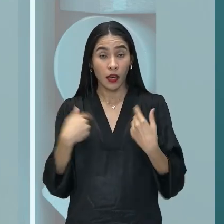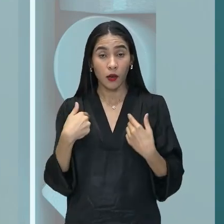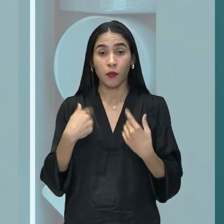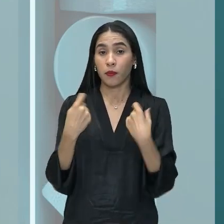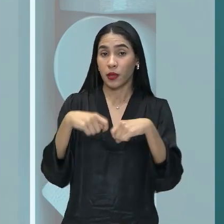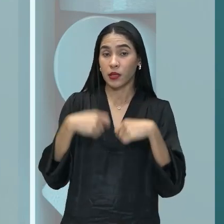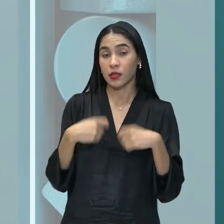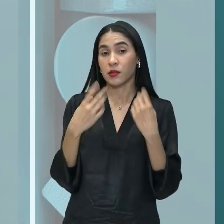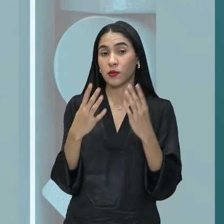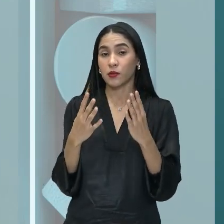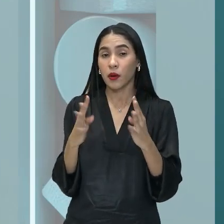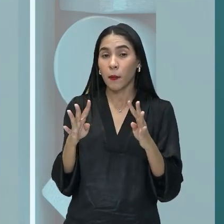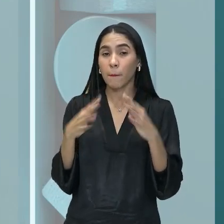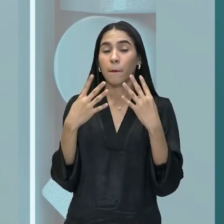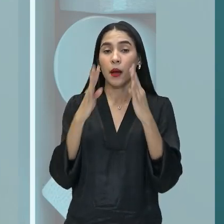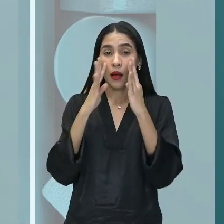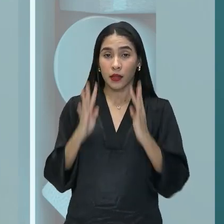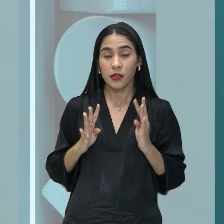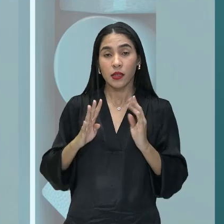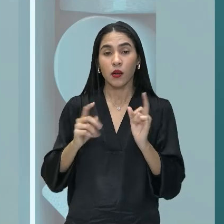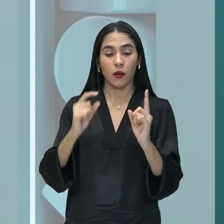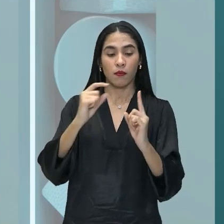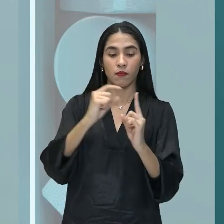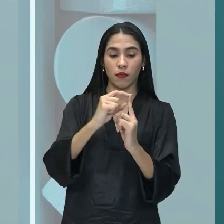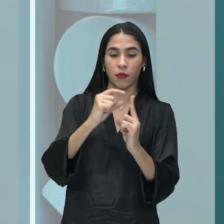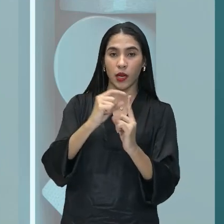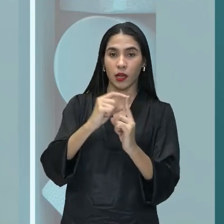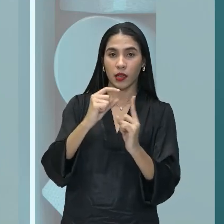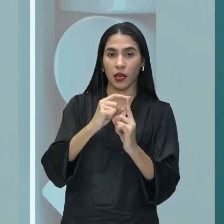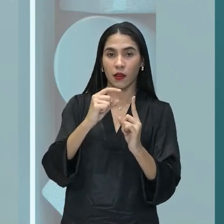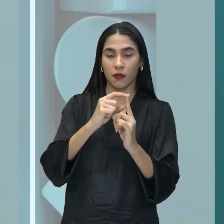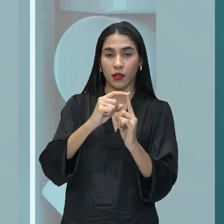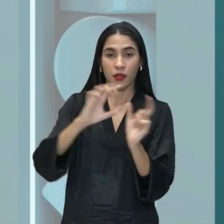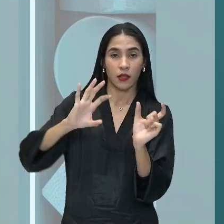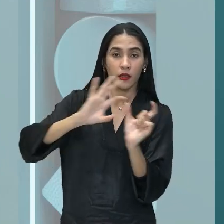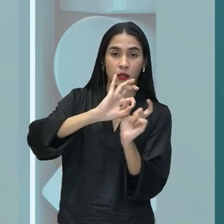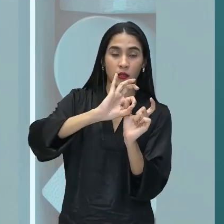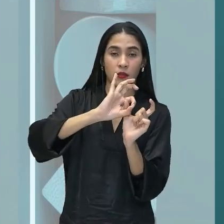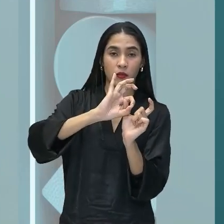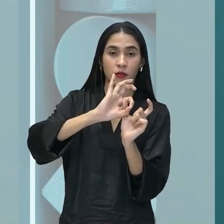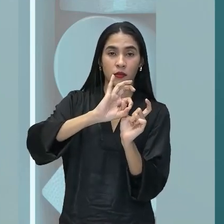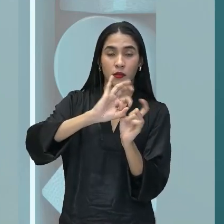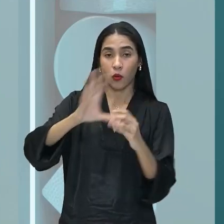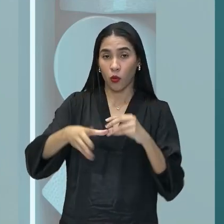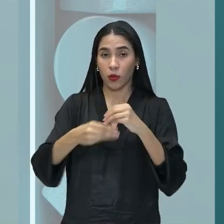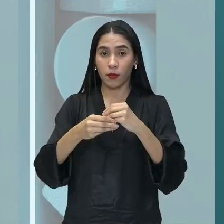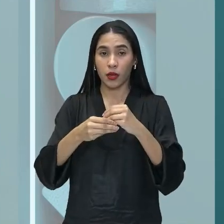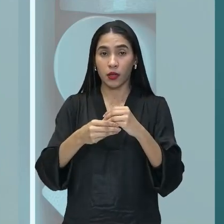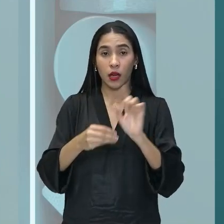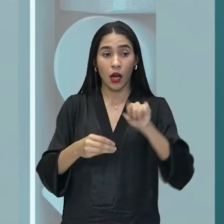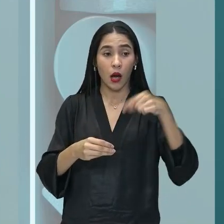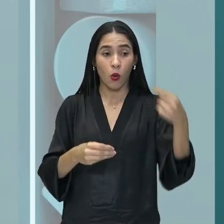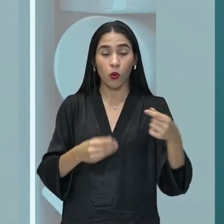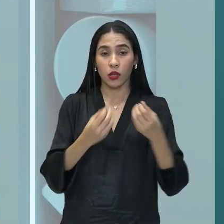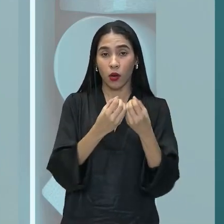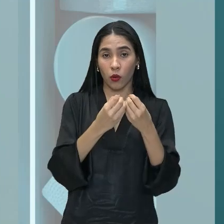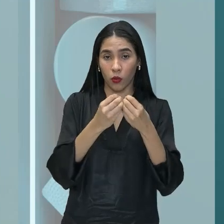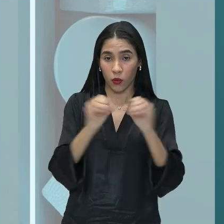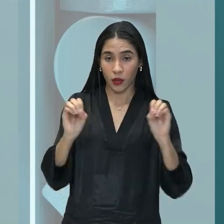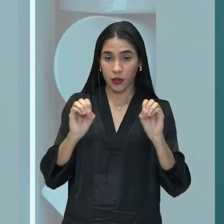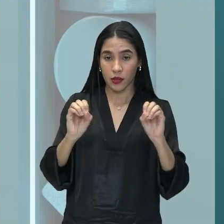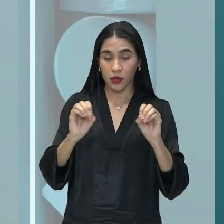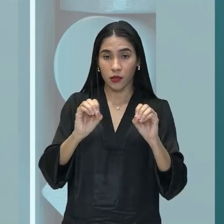exatamente o termo que está sendo complementado pela outra oração, ou seja, o termo que é